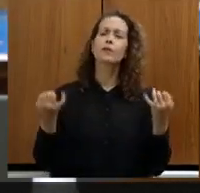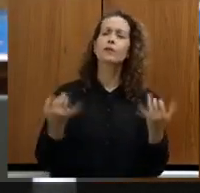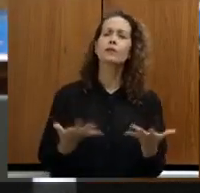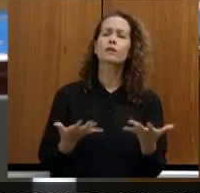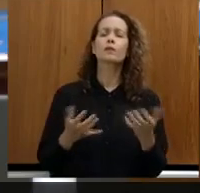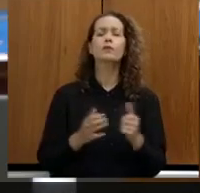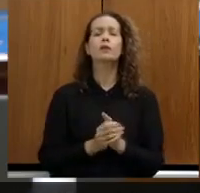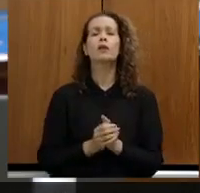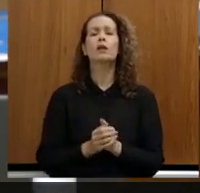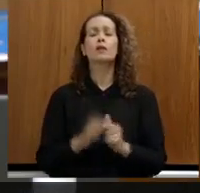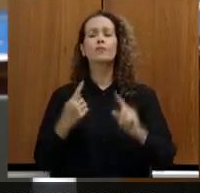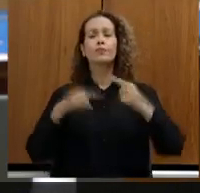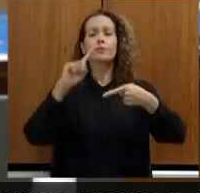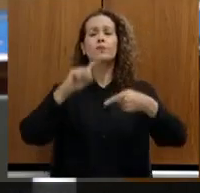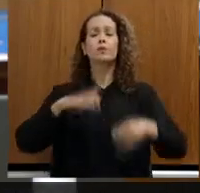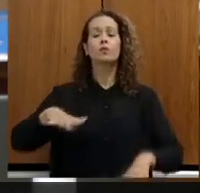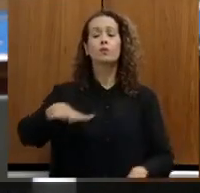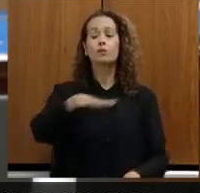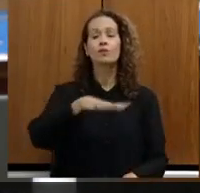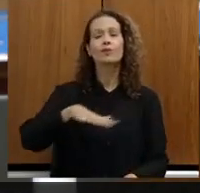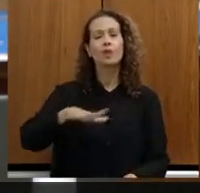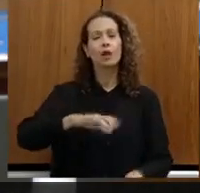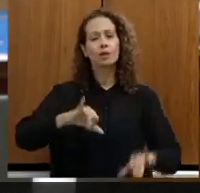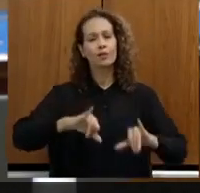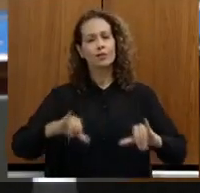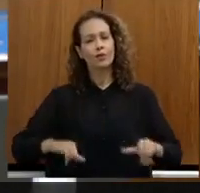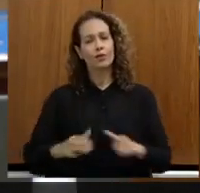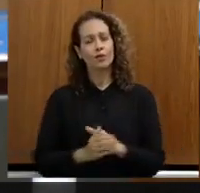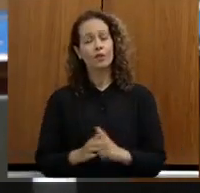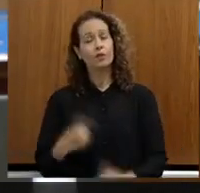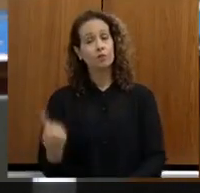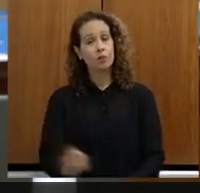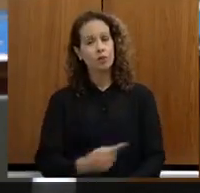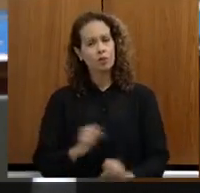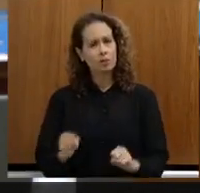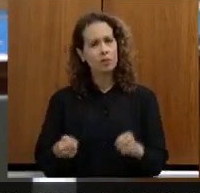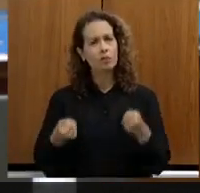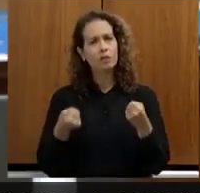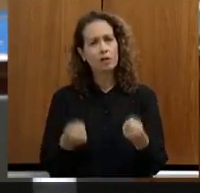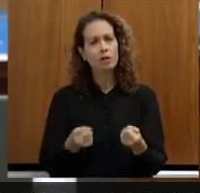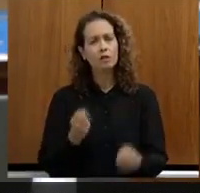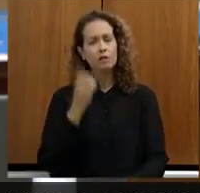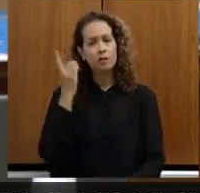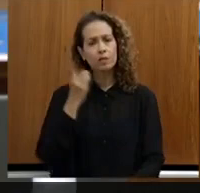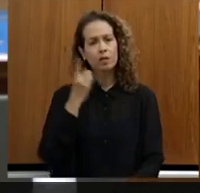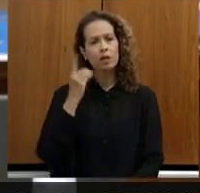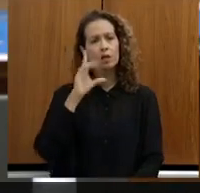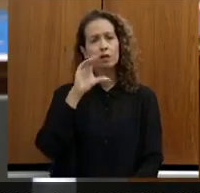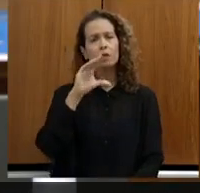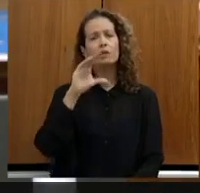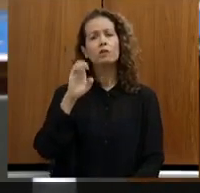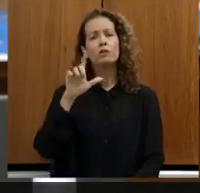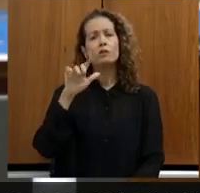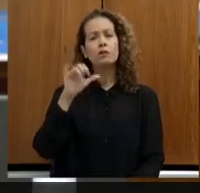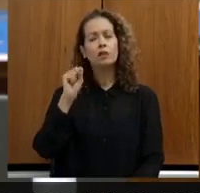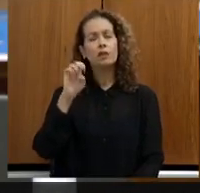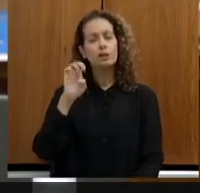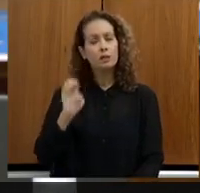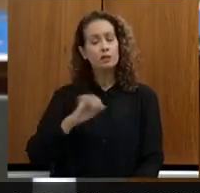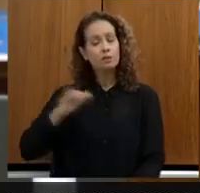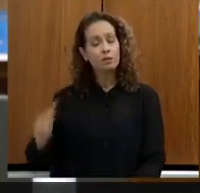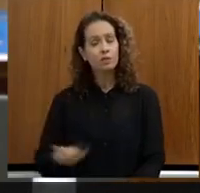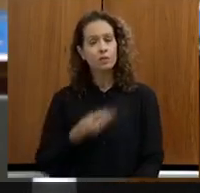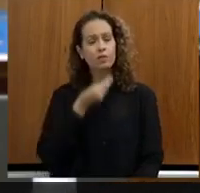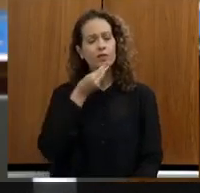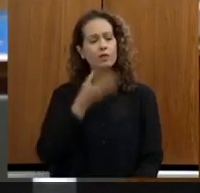atingida. Então, o governador tem se empenhado pessoalmente, nós temos, deputada Celise, uma oportunidade de, especialmente